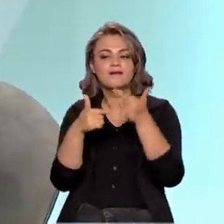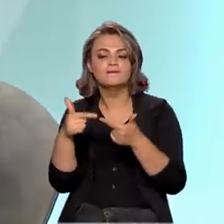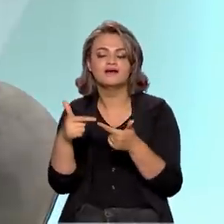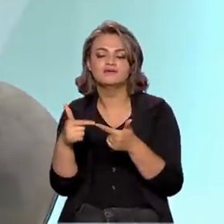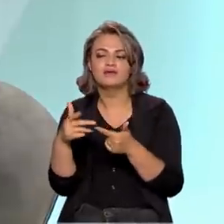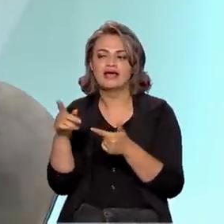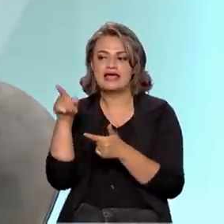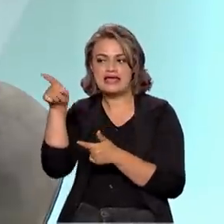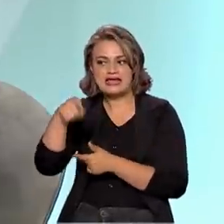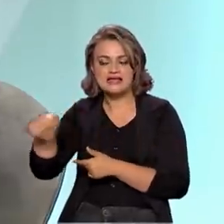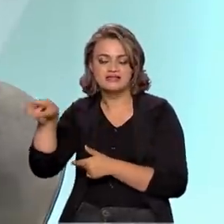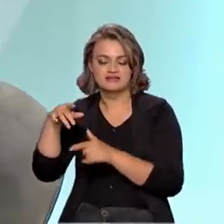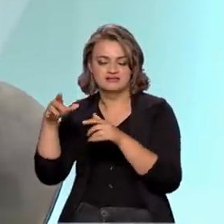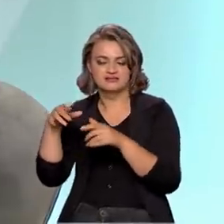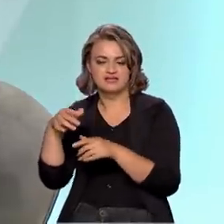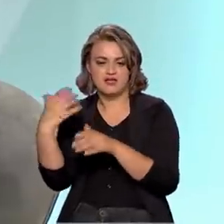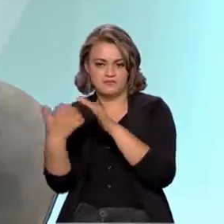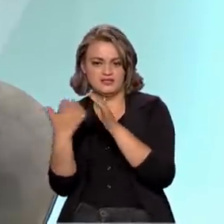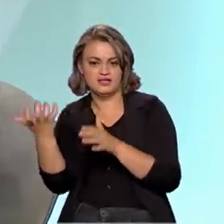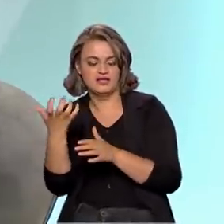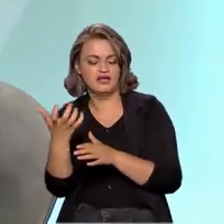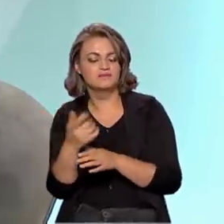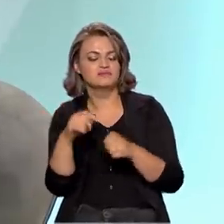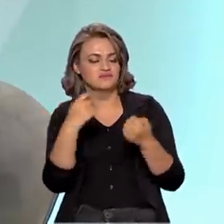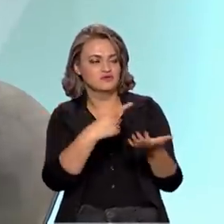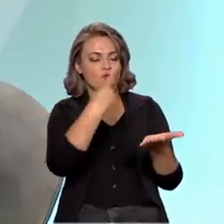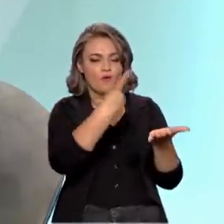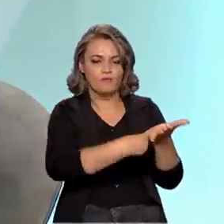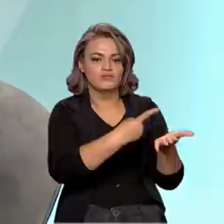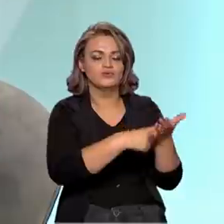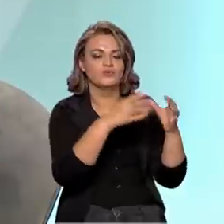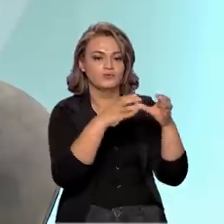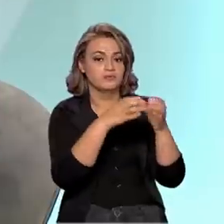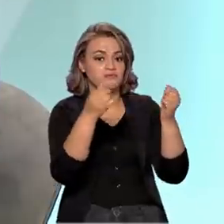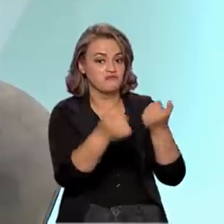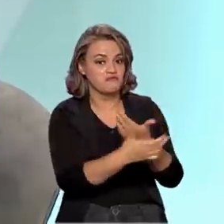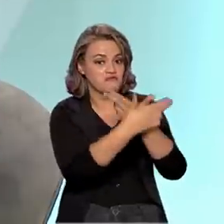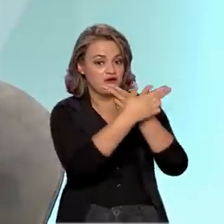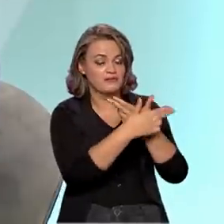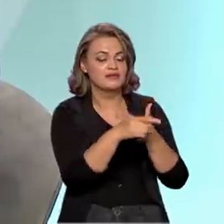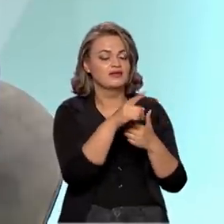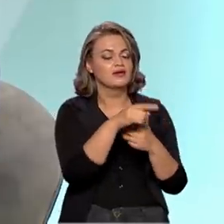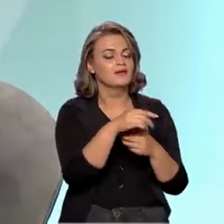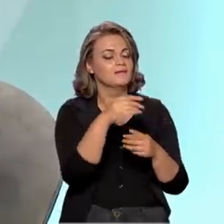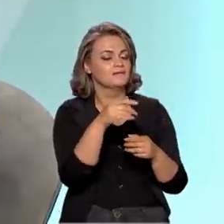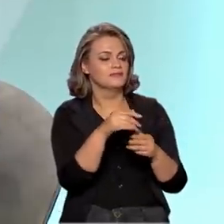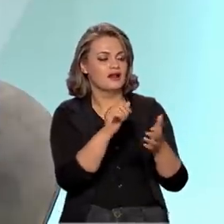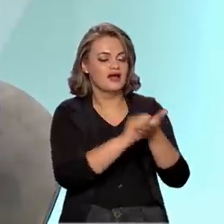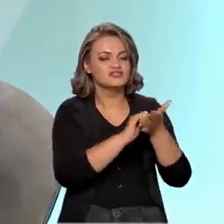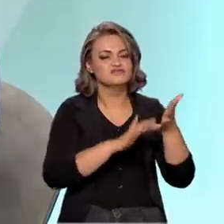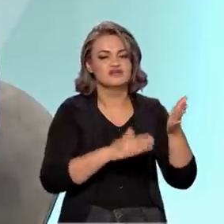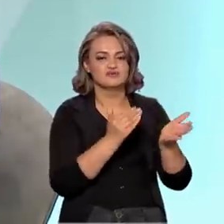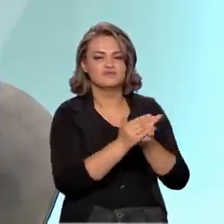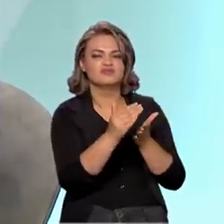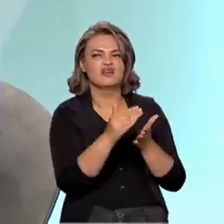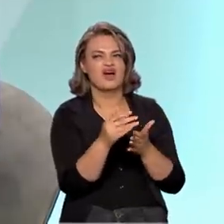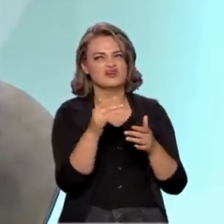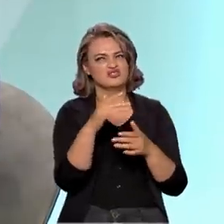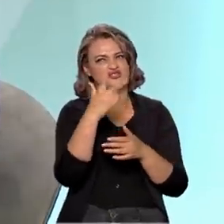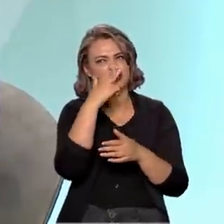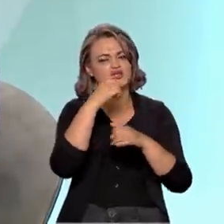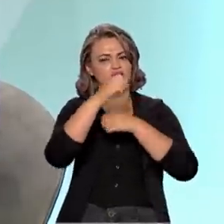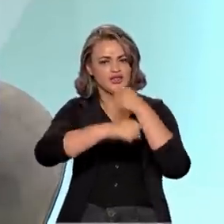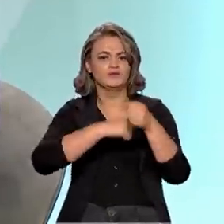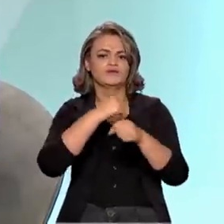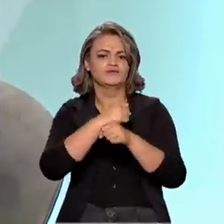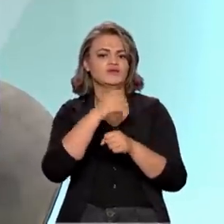precisam fazer um contrato com o comando da aeronáutica para poder efetivamente começar as atividades. A gente espera que para o ano que vem nós já